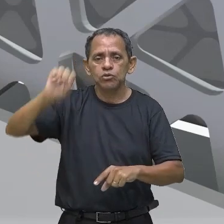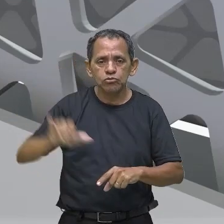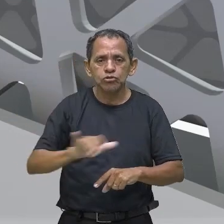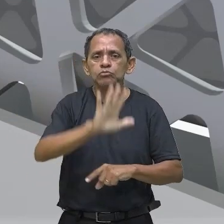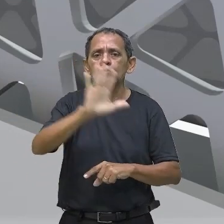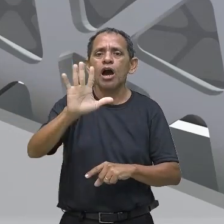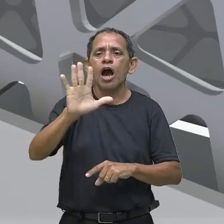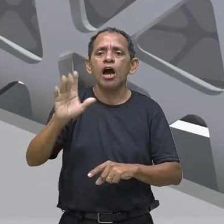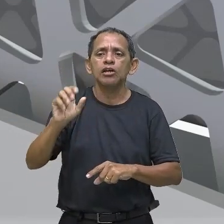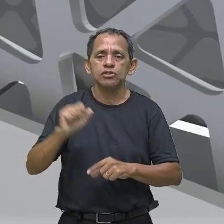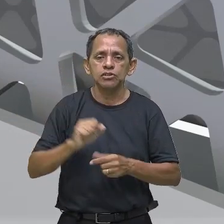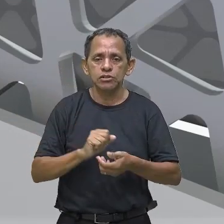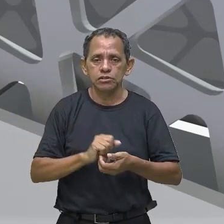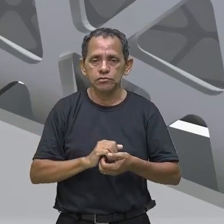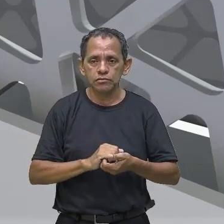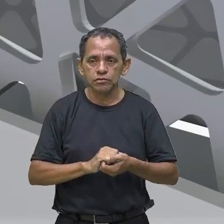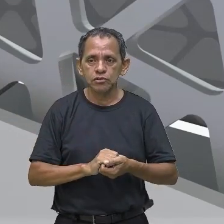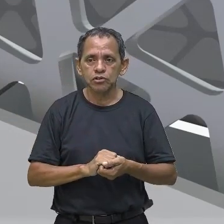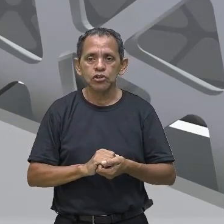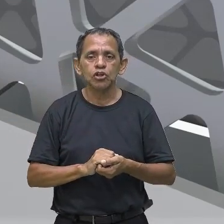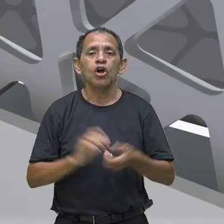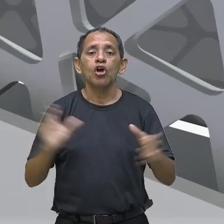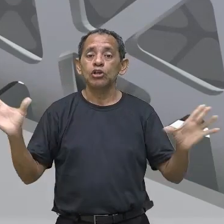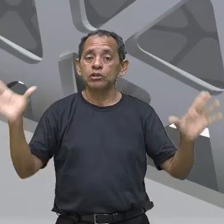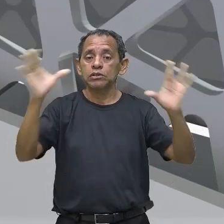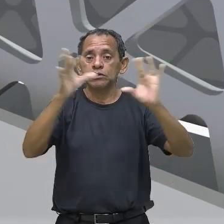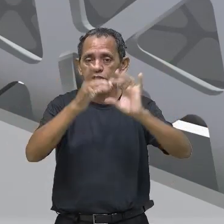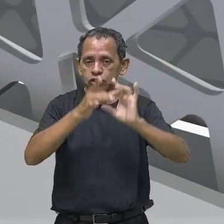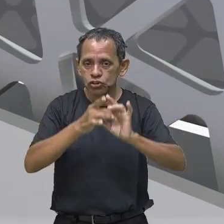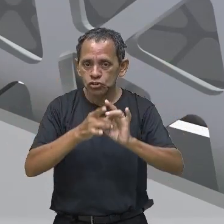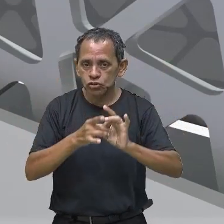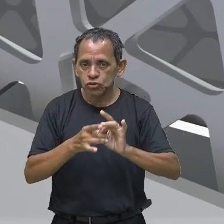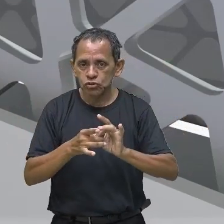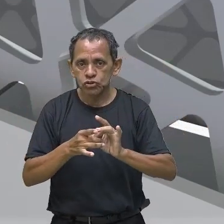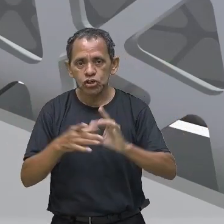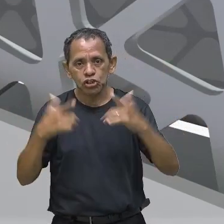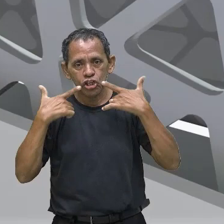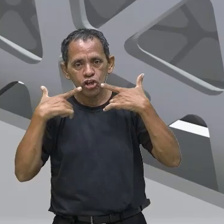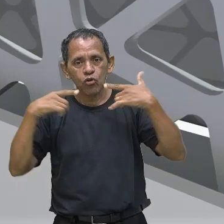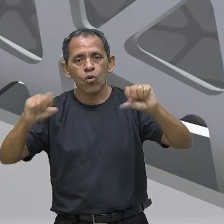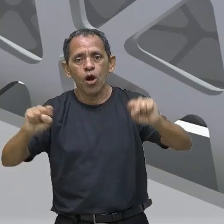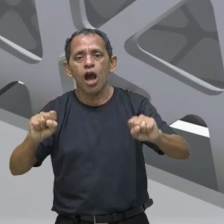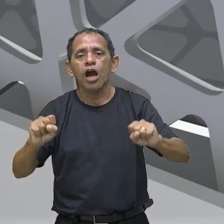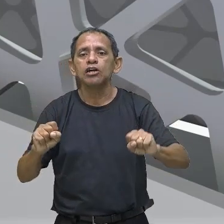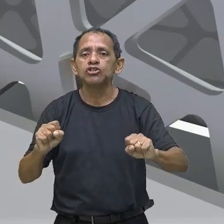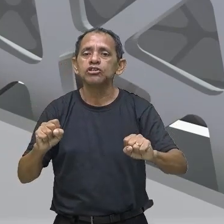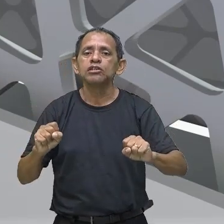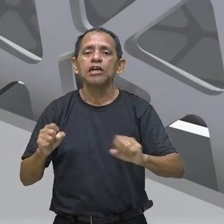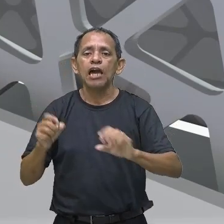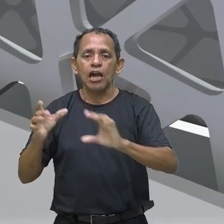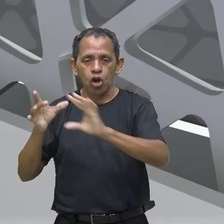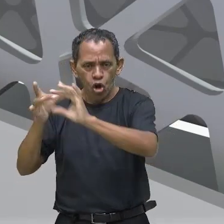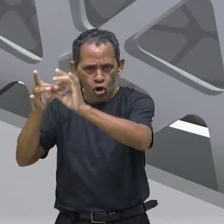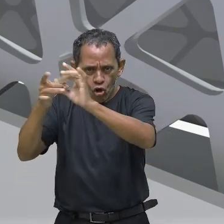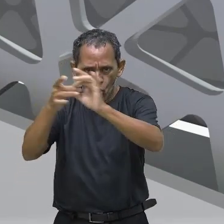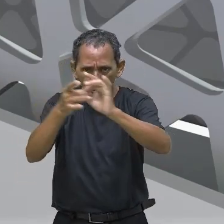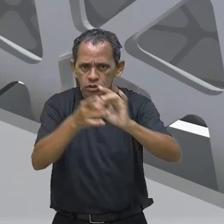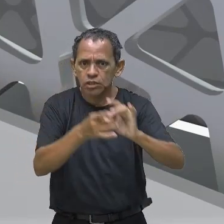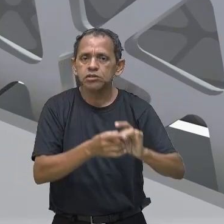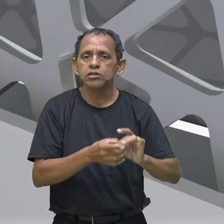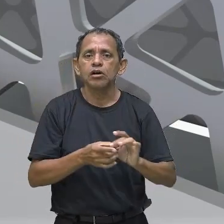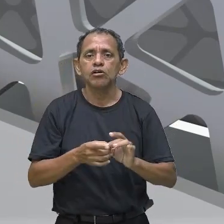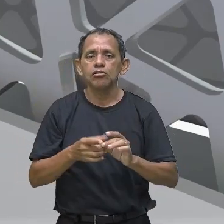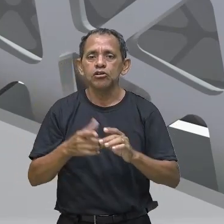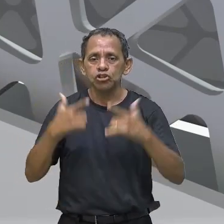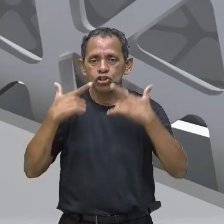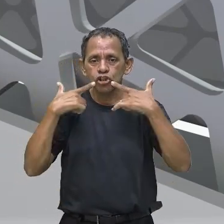ser esta junção de linguagem, e essa combinação de tipos de linguagem, que nós